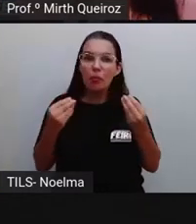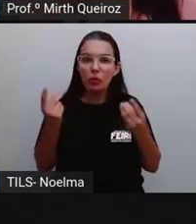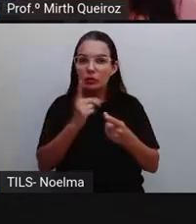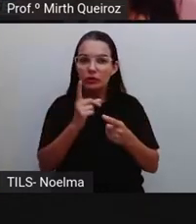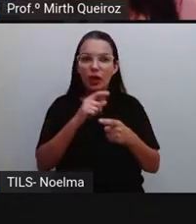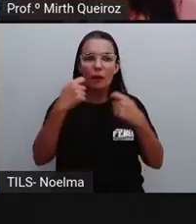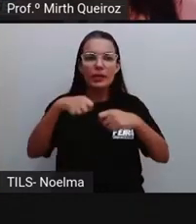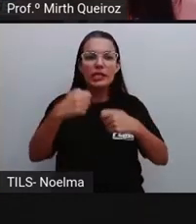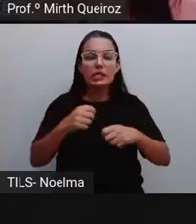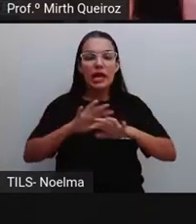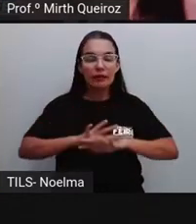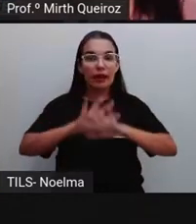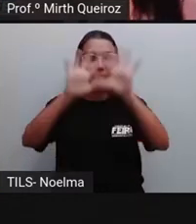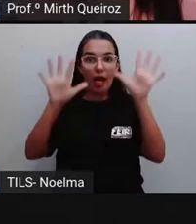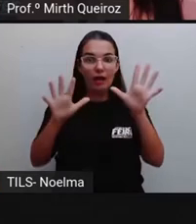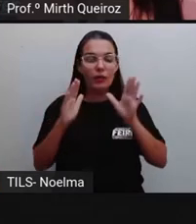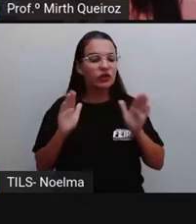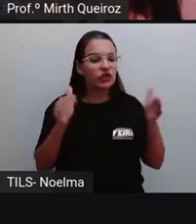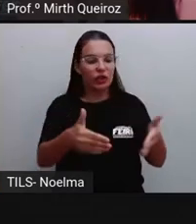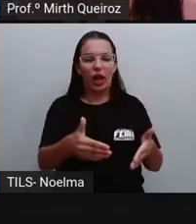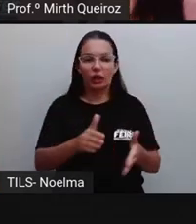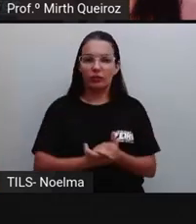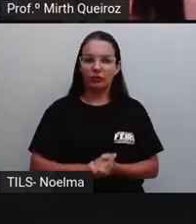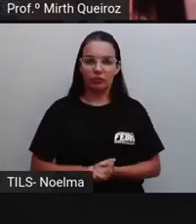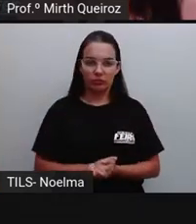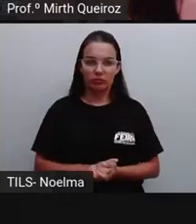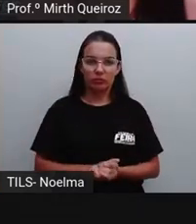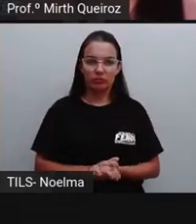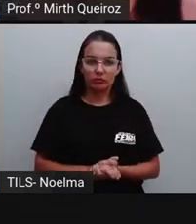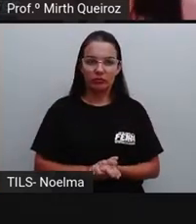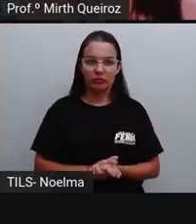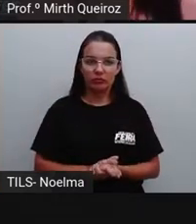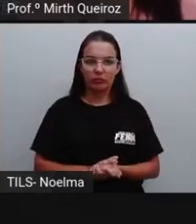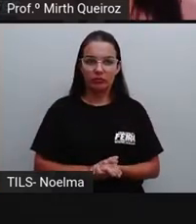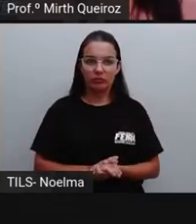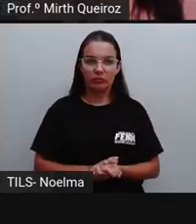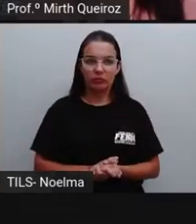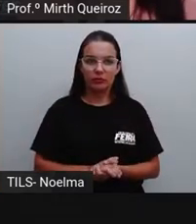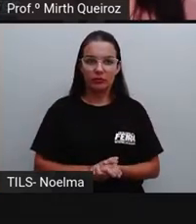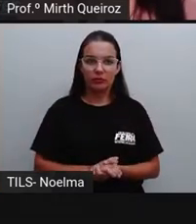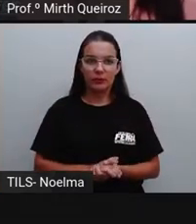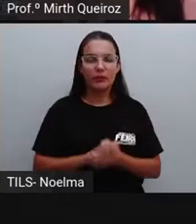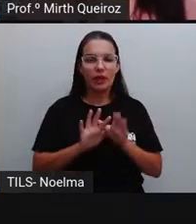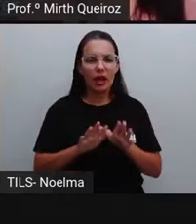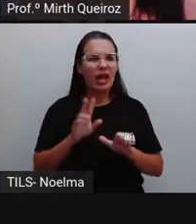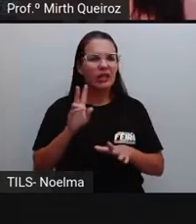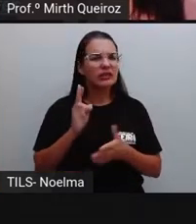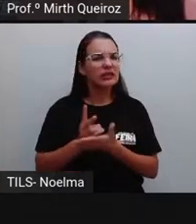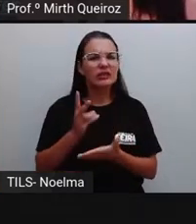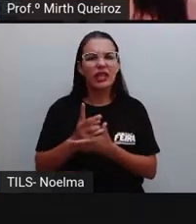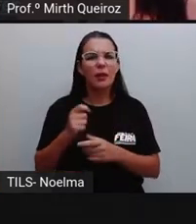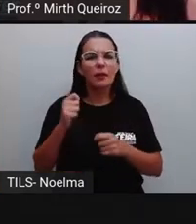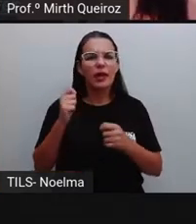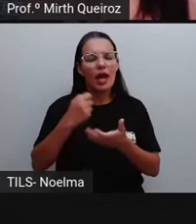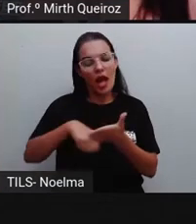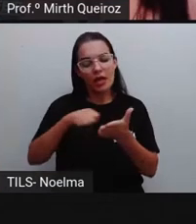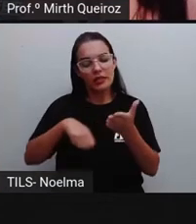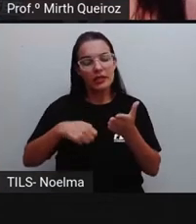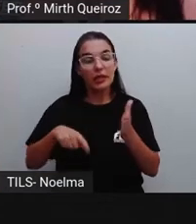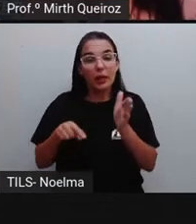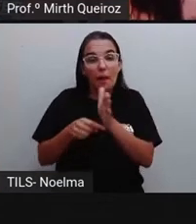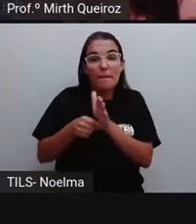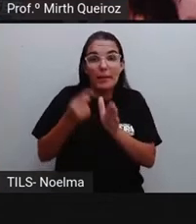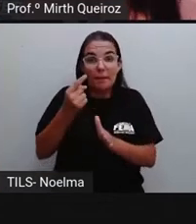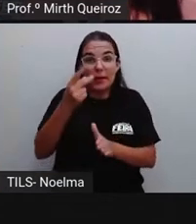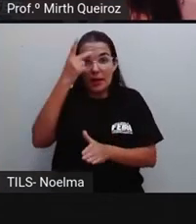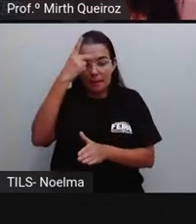chegar em um assunto, não. A gente tem que ser direto, tem que ser claro, tem que ser objetivo. Geralmente, vai ser escrito na primeira pessoa,